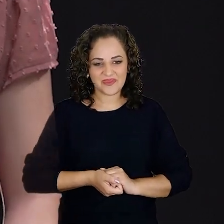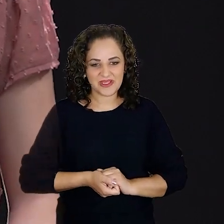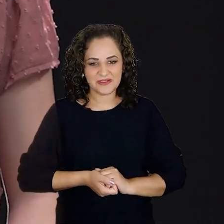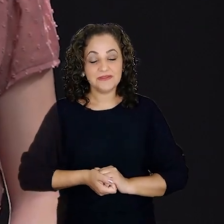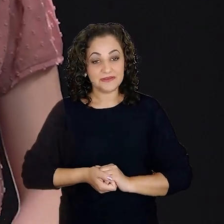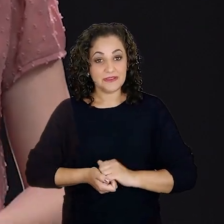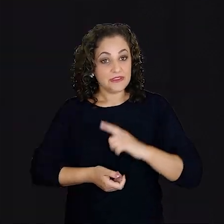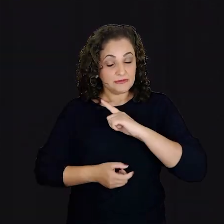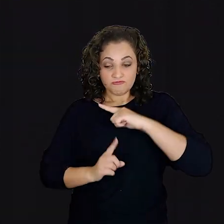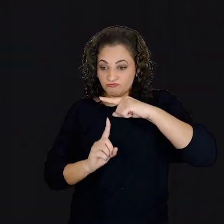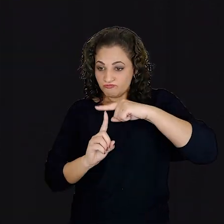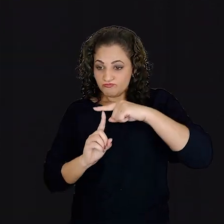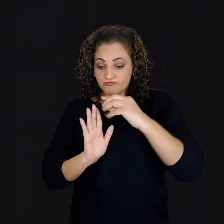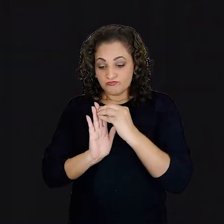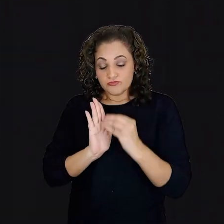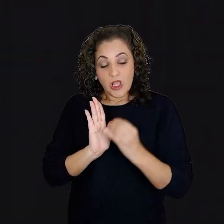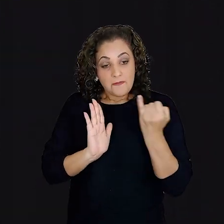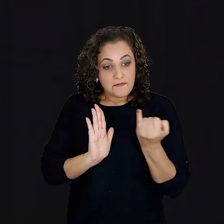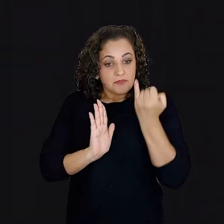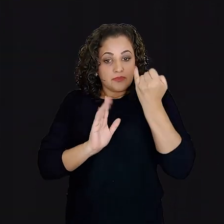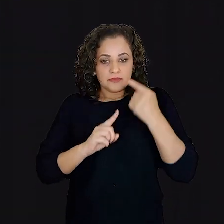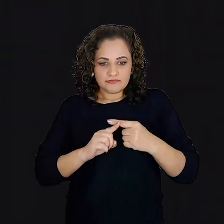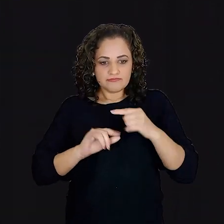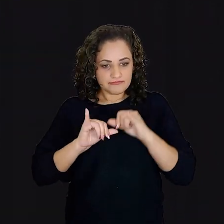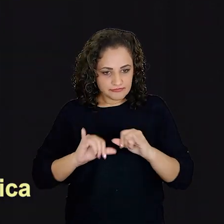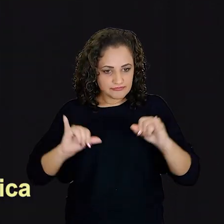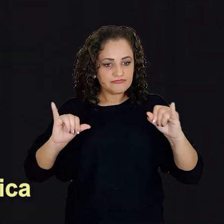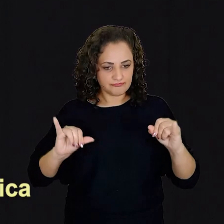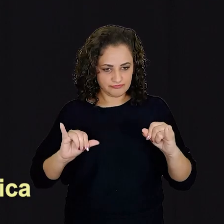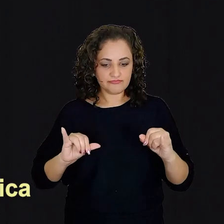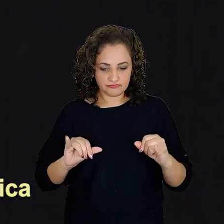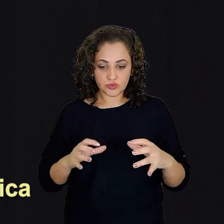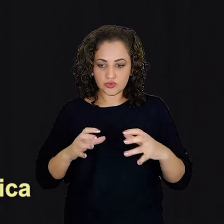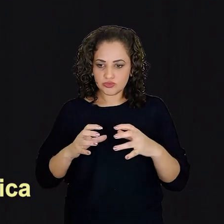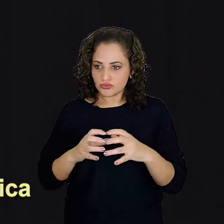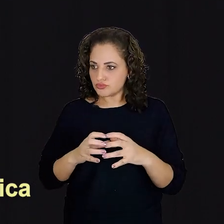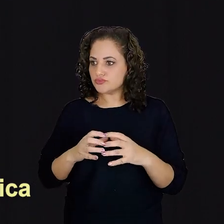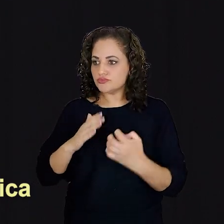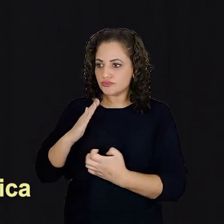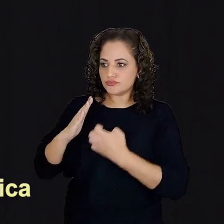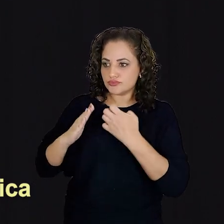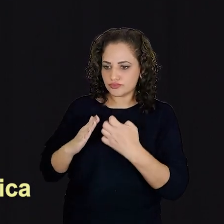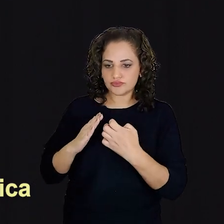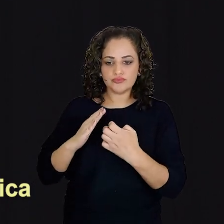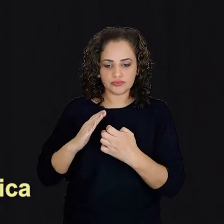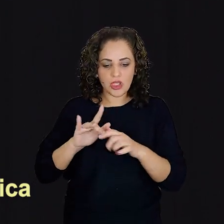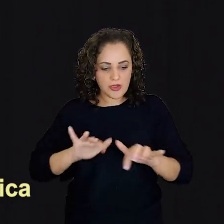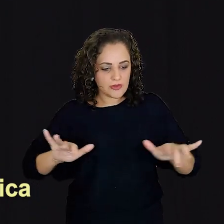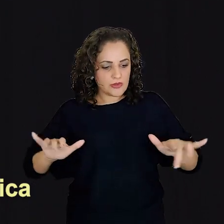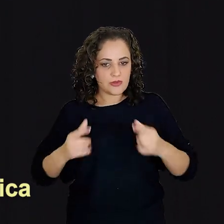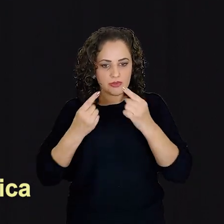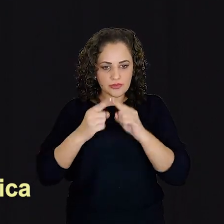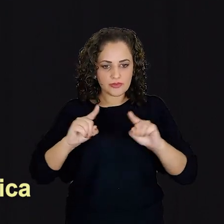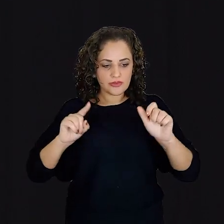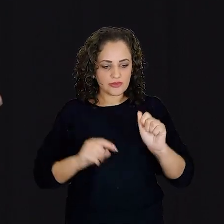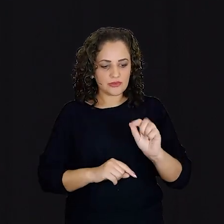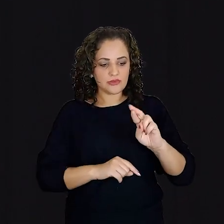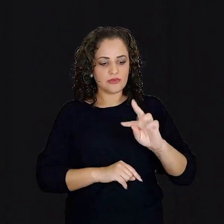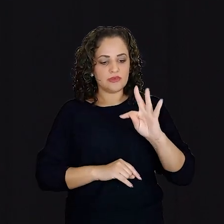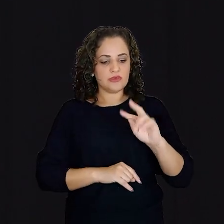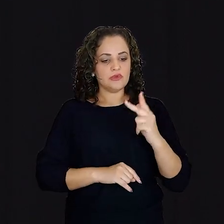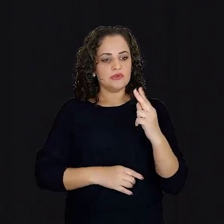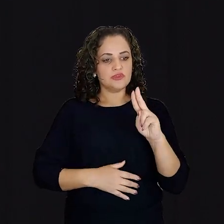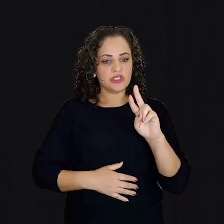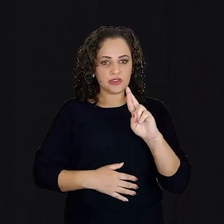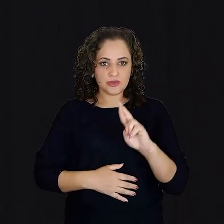música sacra. Essa polca foi importante porque foi publicada pelo Imperial Estabelecimento de Pianos e Música, de